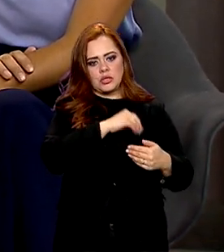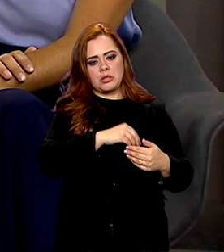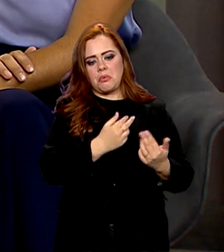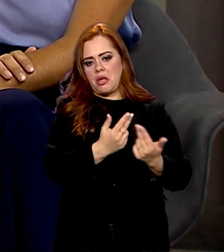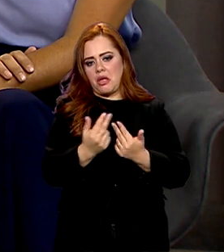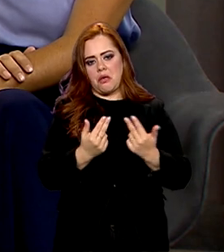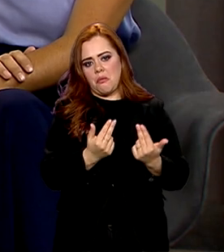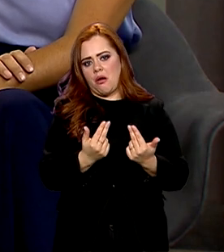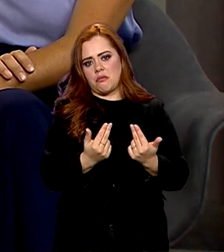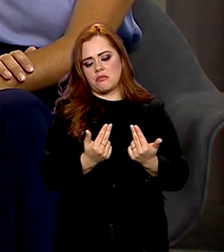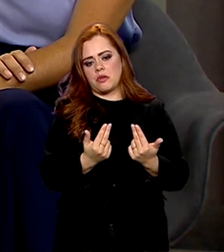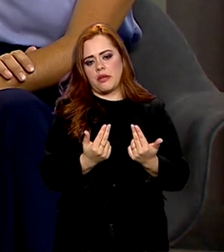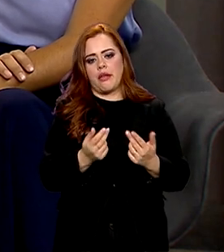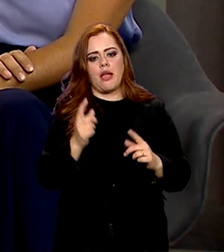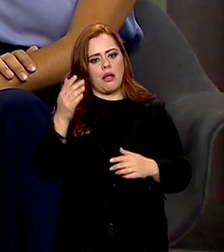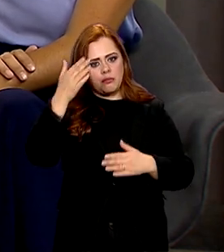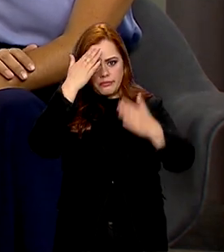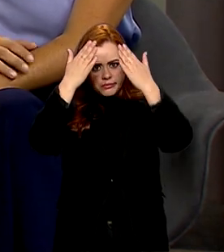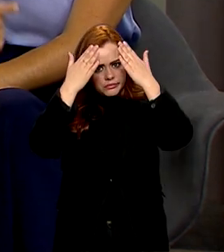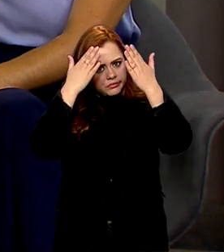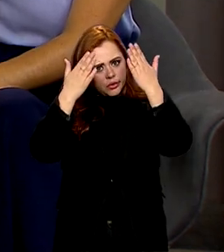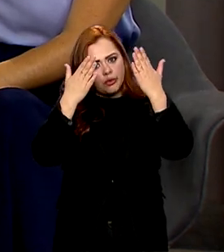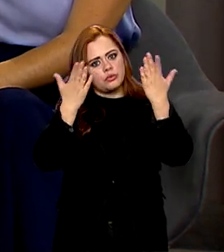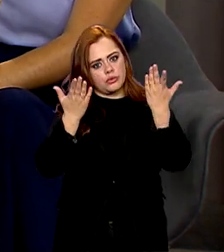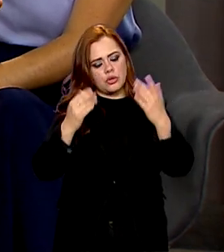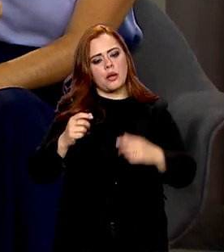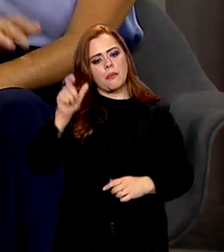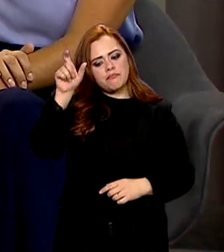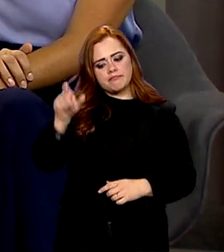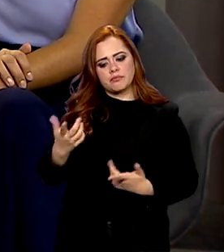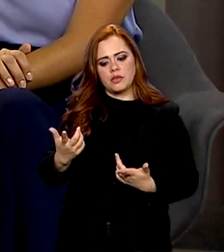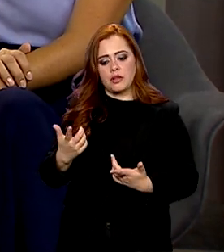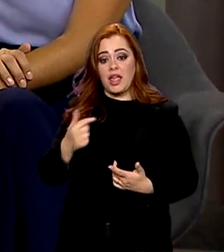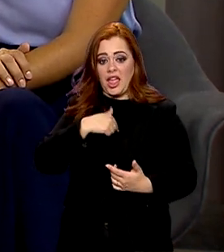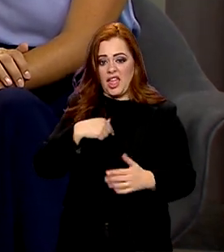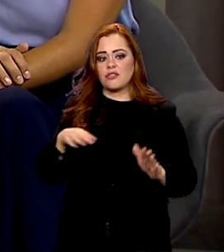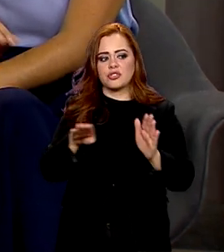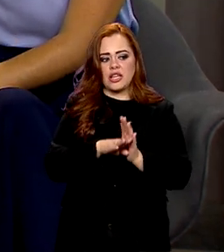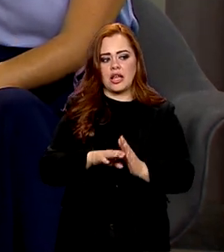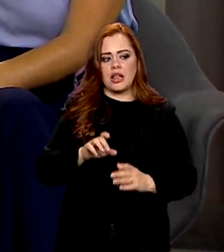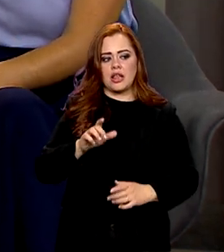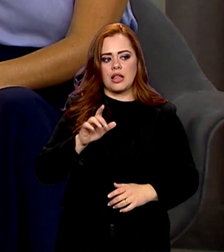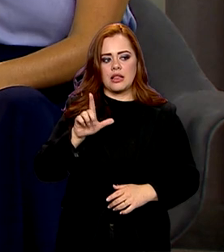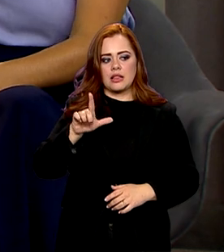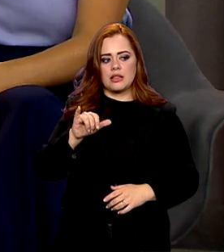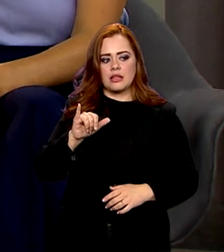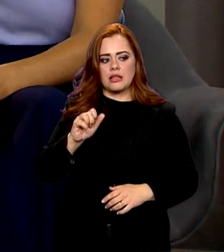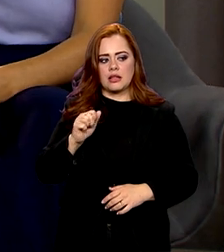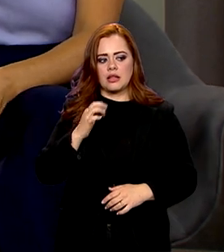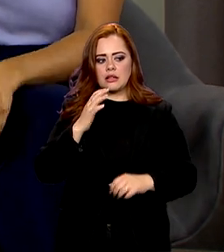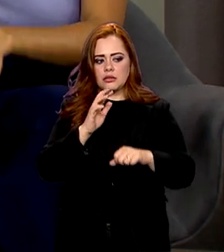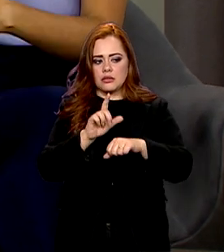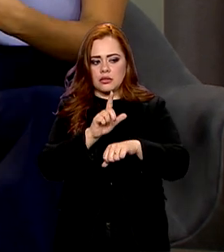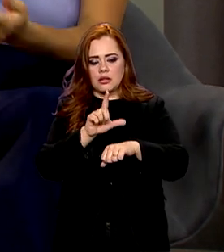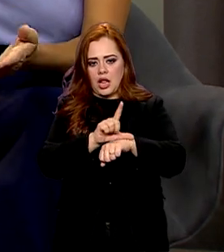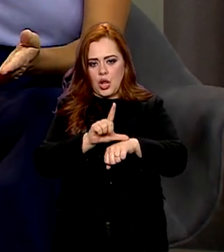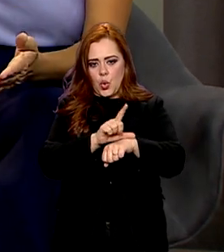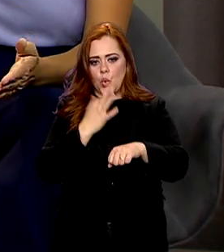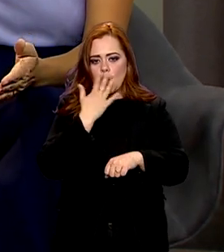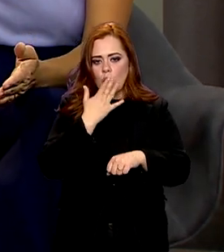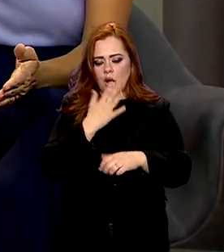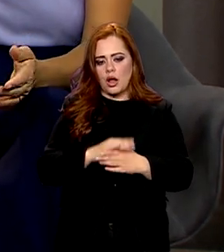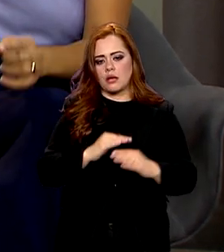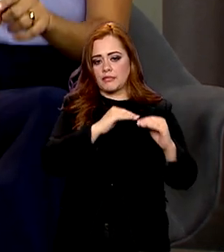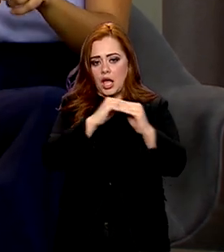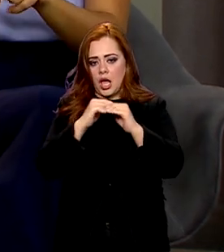violência moral e psicológica. Pois é, Roberto, eu vim até de Lilás hoje em homenagem ao Agosto Lilás. E apesar da igualdade